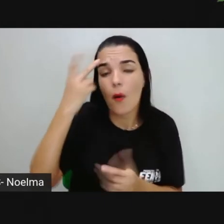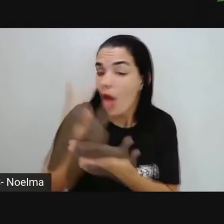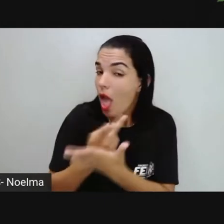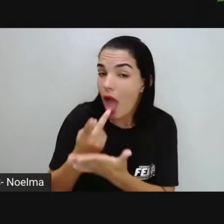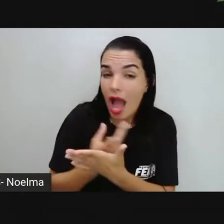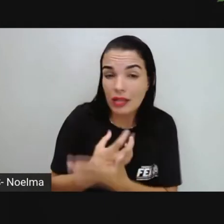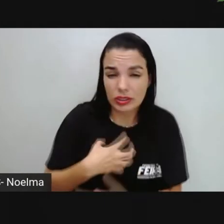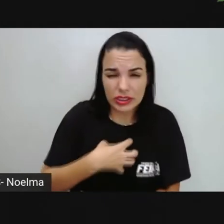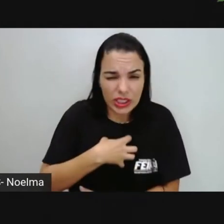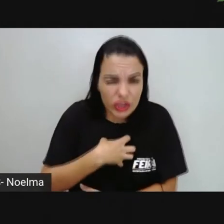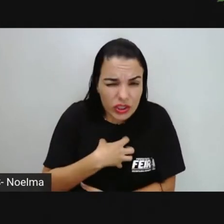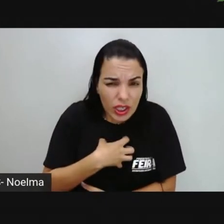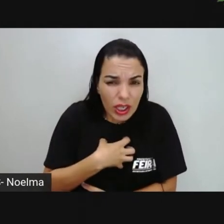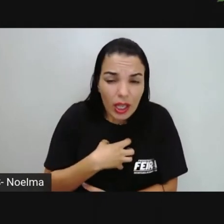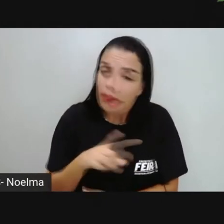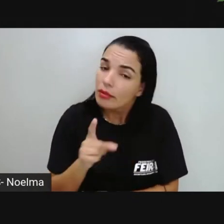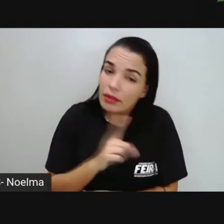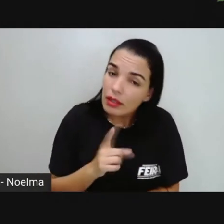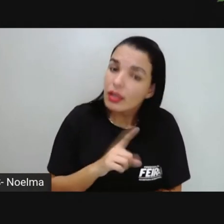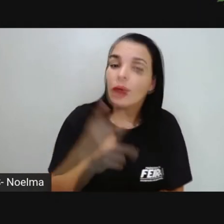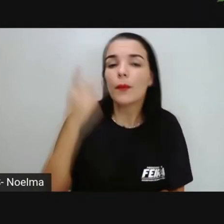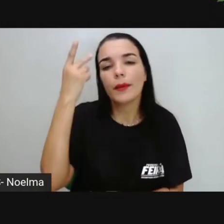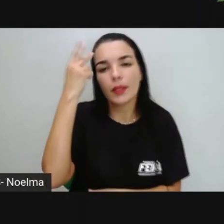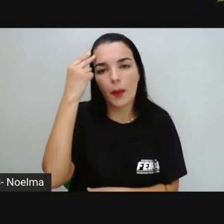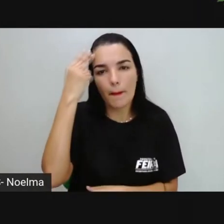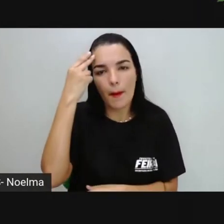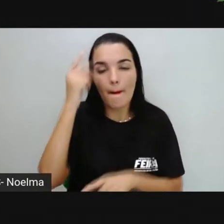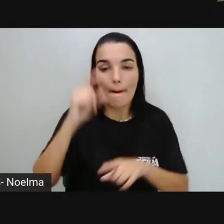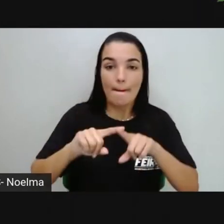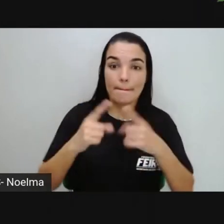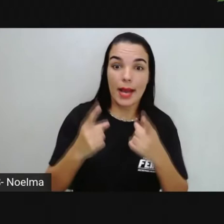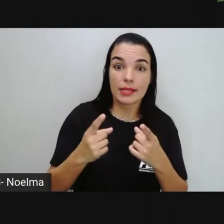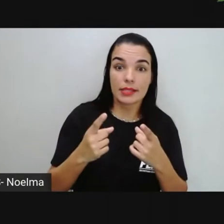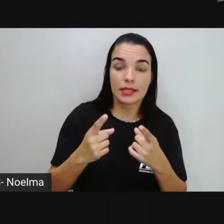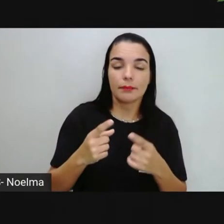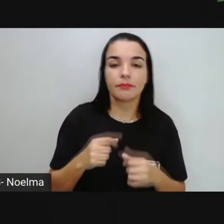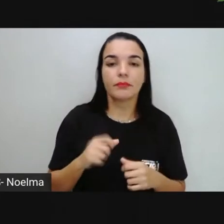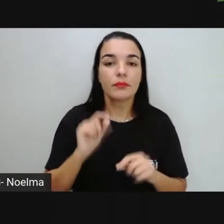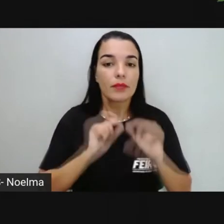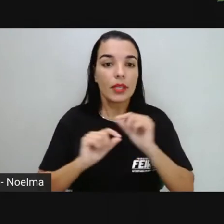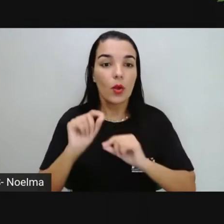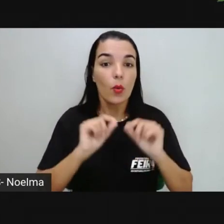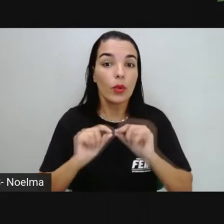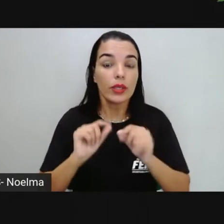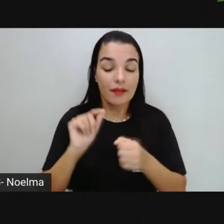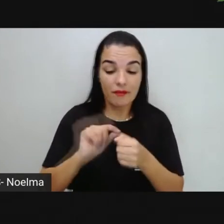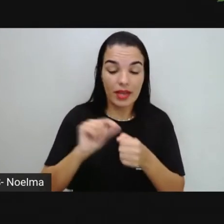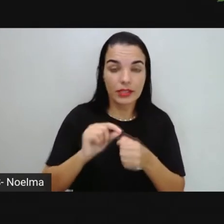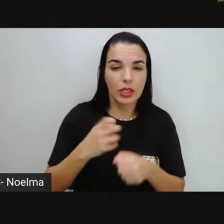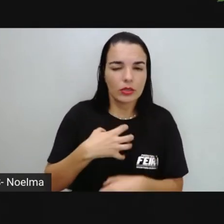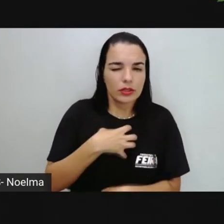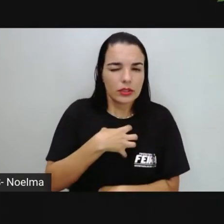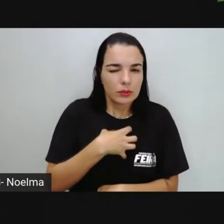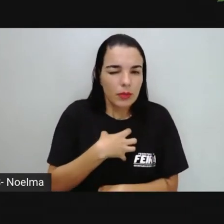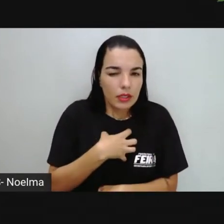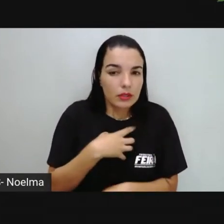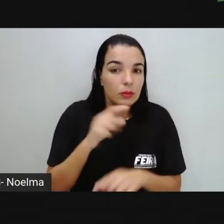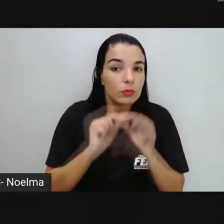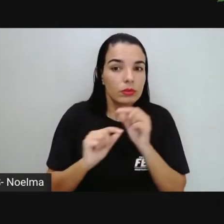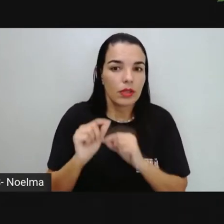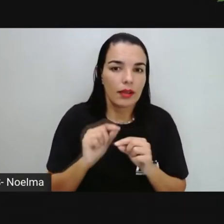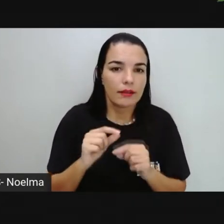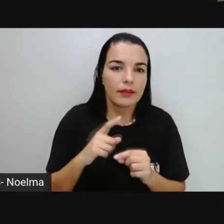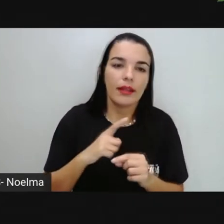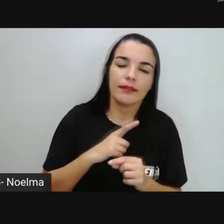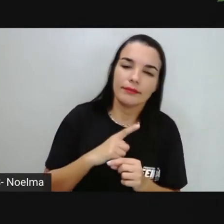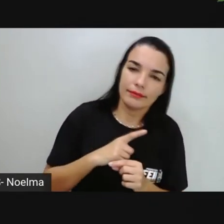errado a gente ter esse tipo de sentimento. Agora, o que a gente faz com esse sentimento é que